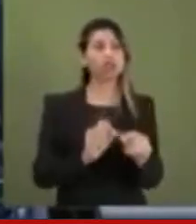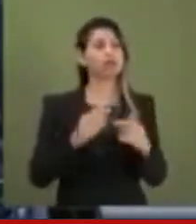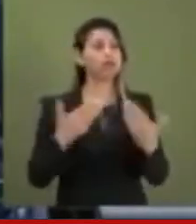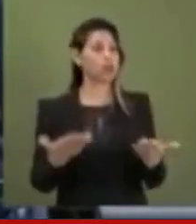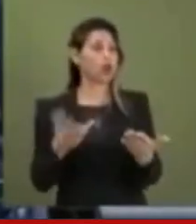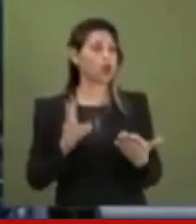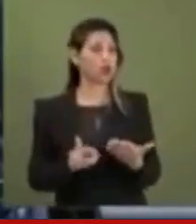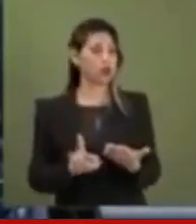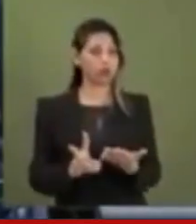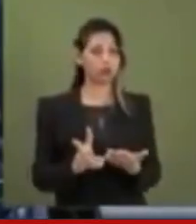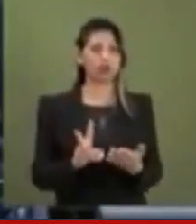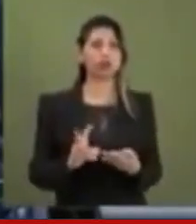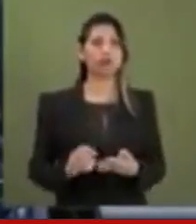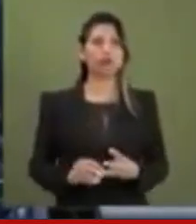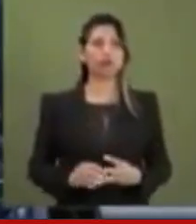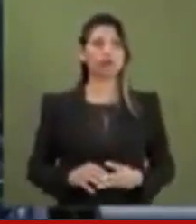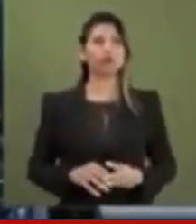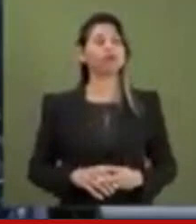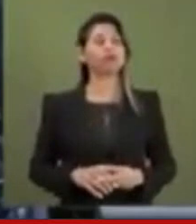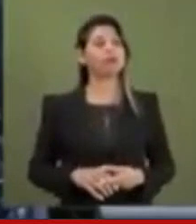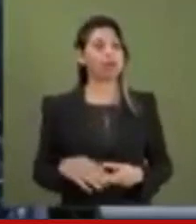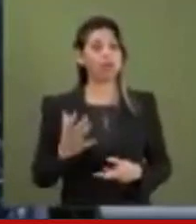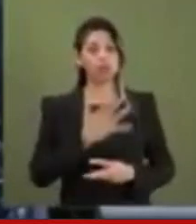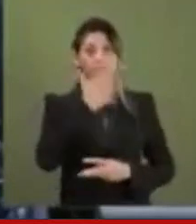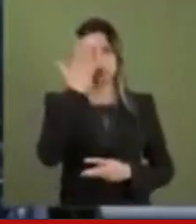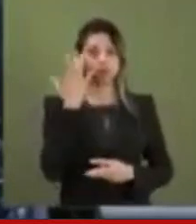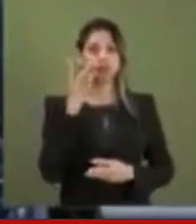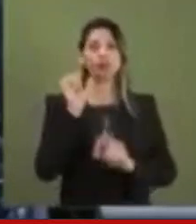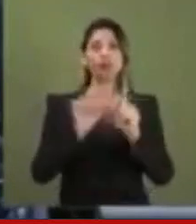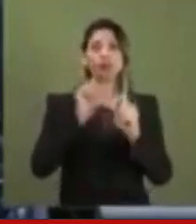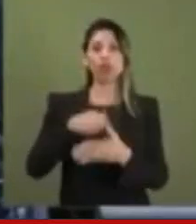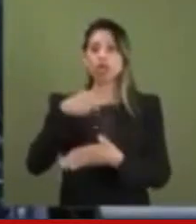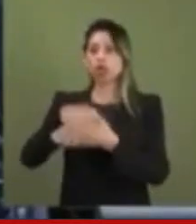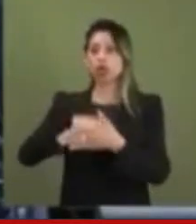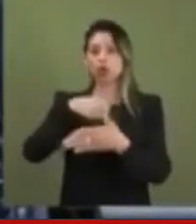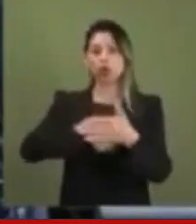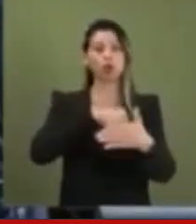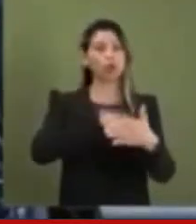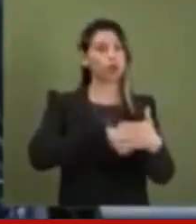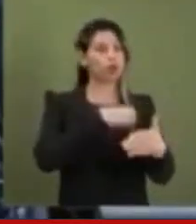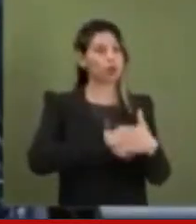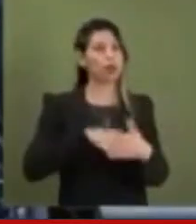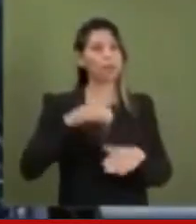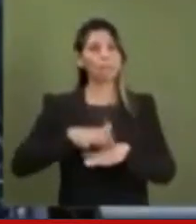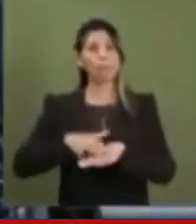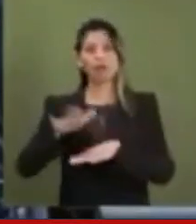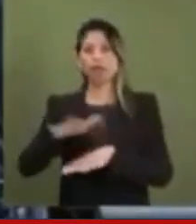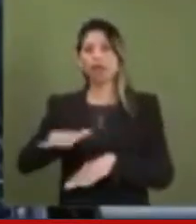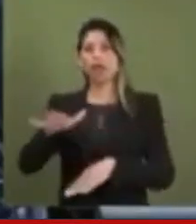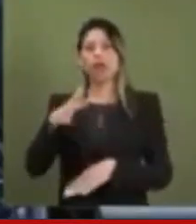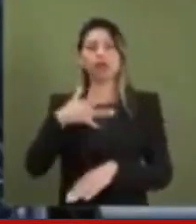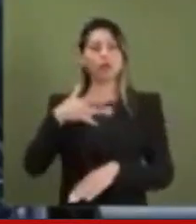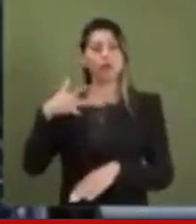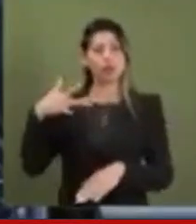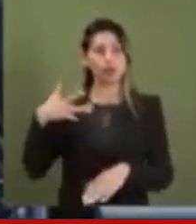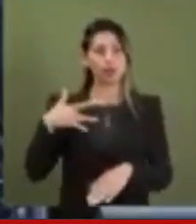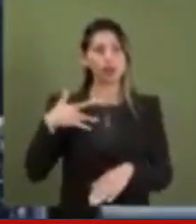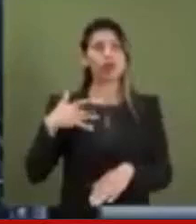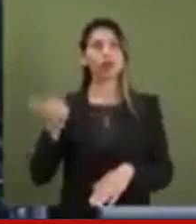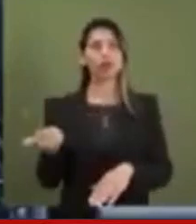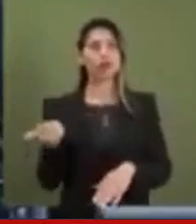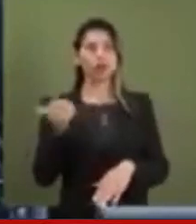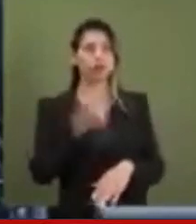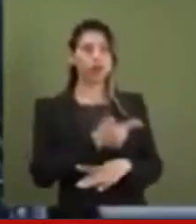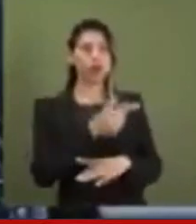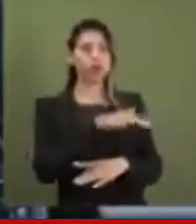autor apresenta a questão e já responde em alto e bom som. A descriminalização do